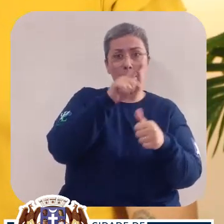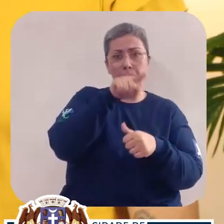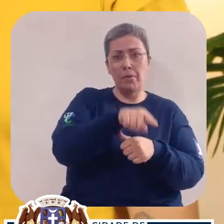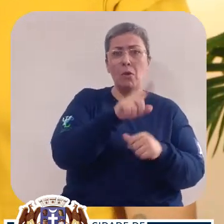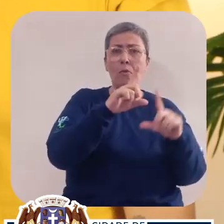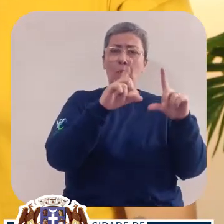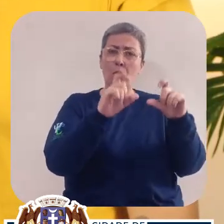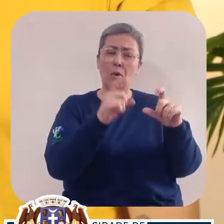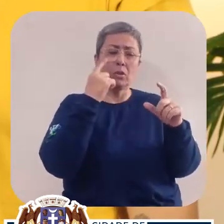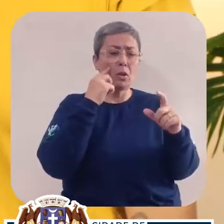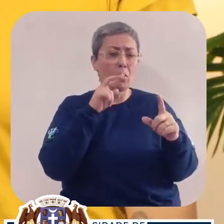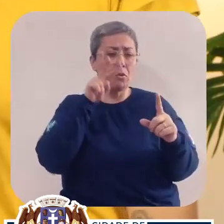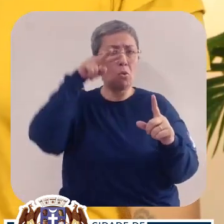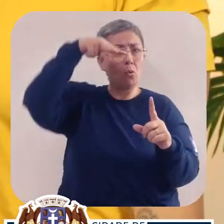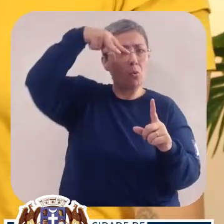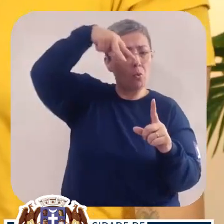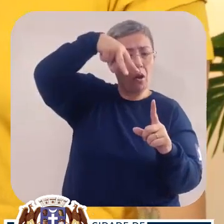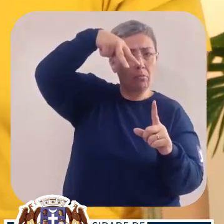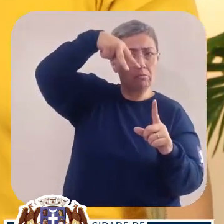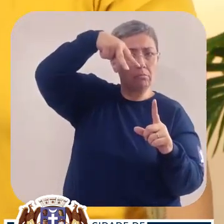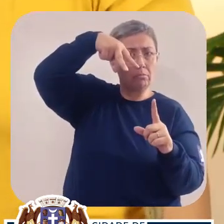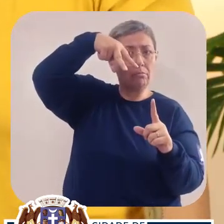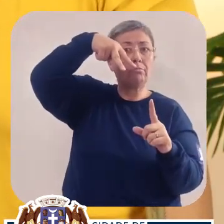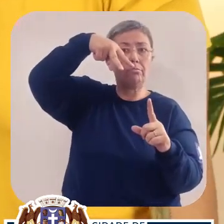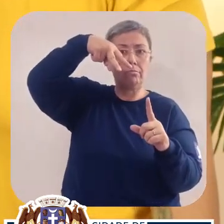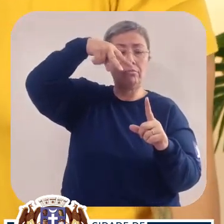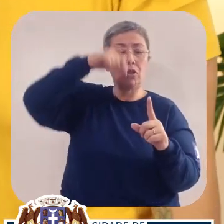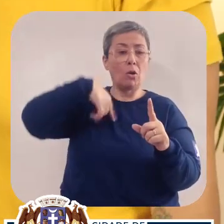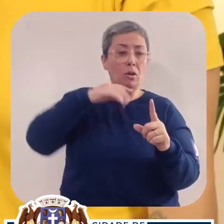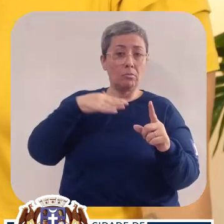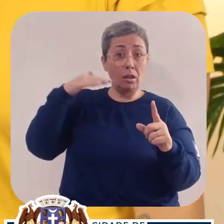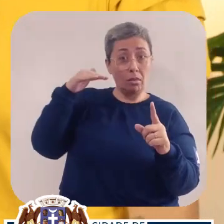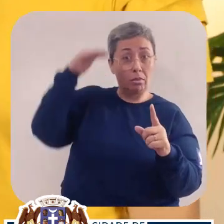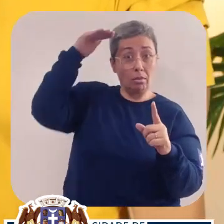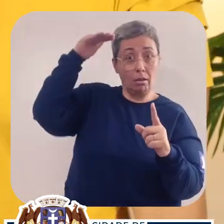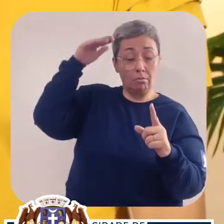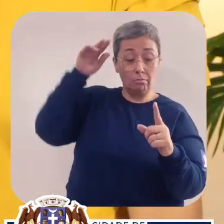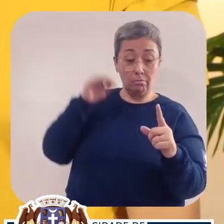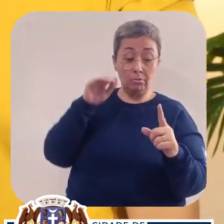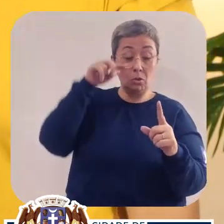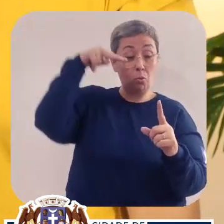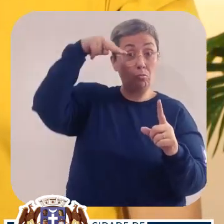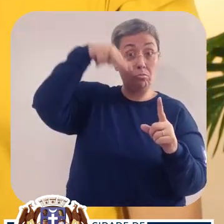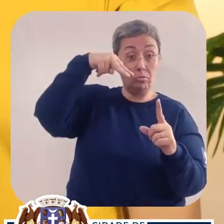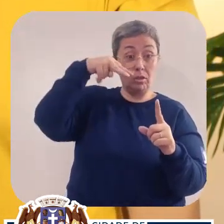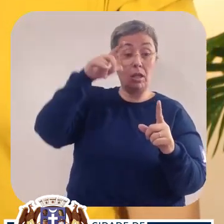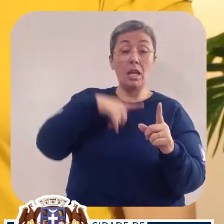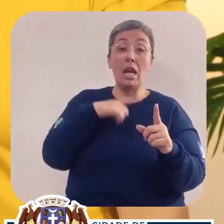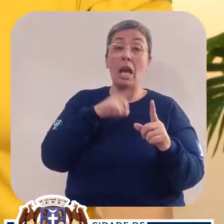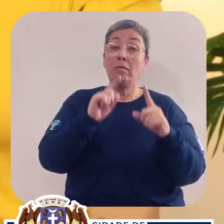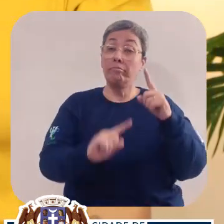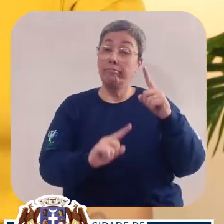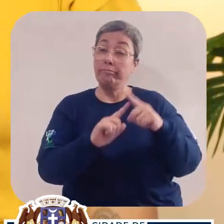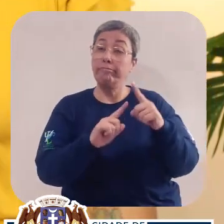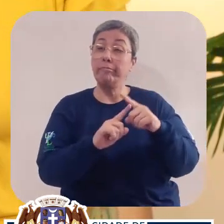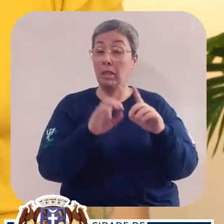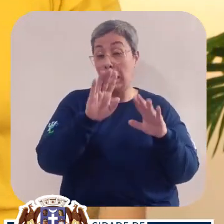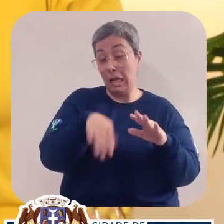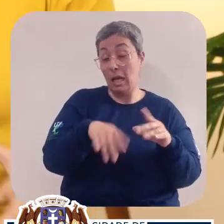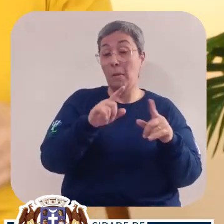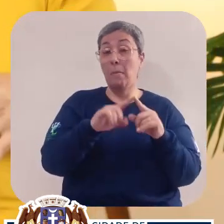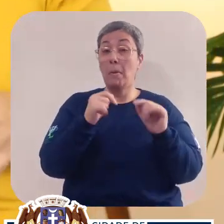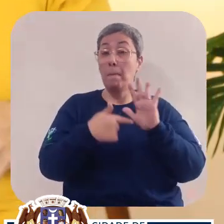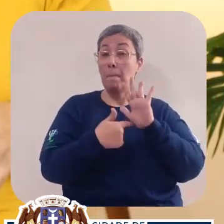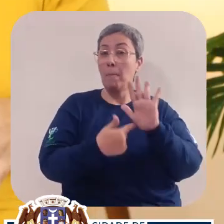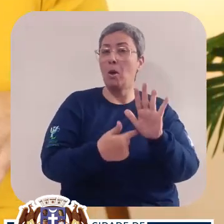foto, a gente tem o olhar de cima para baixo, na altura do olho do professor. Esse tipo de registro,